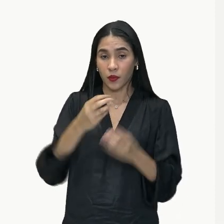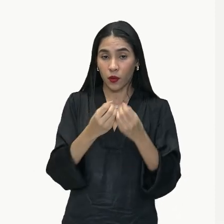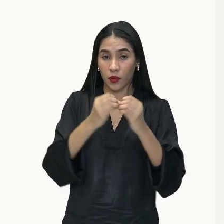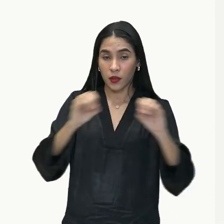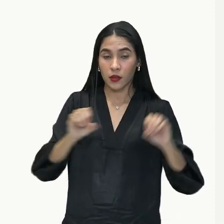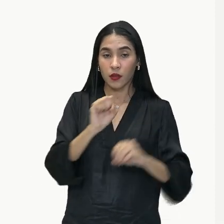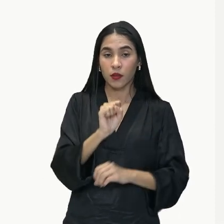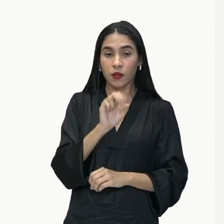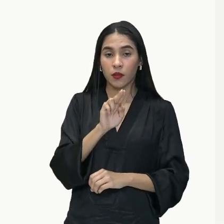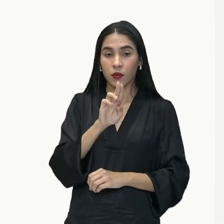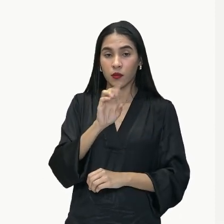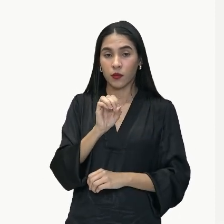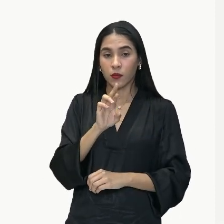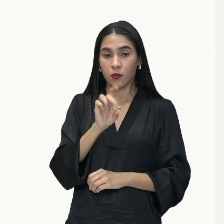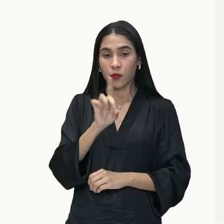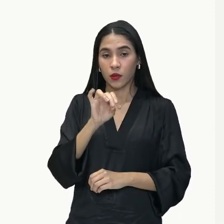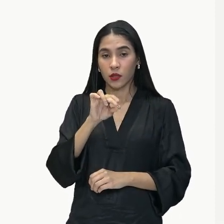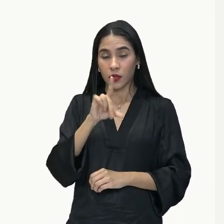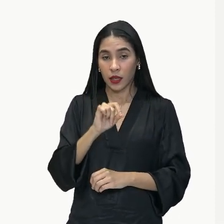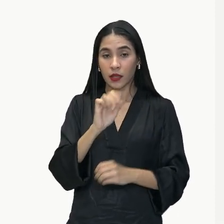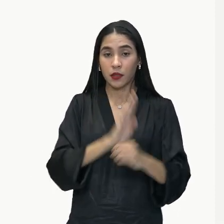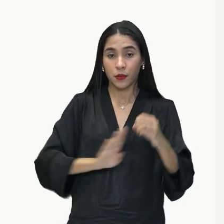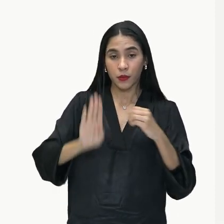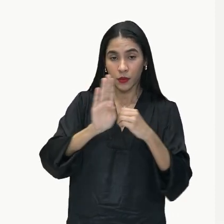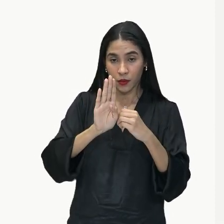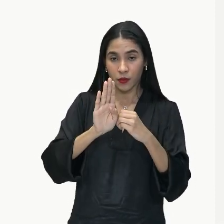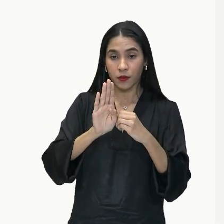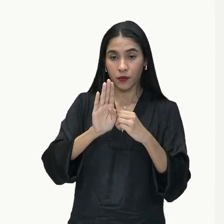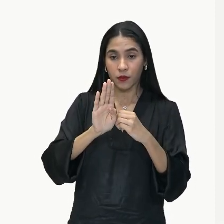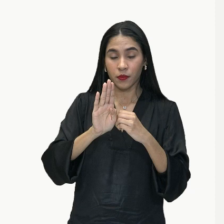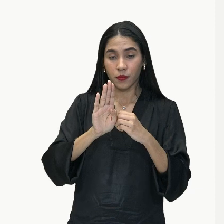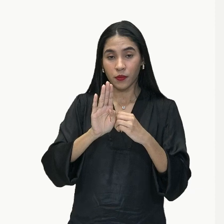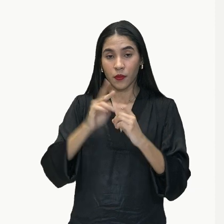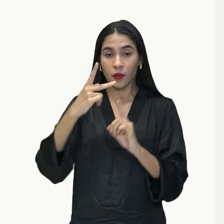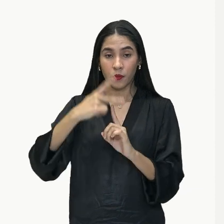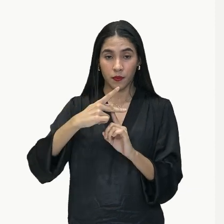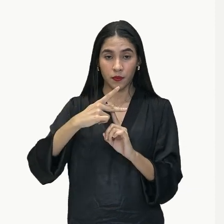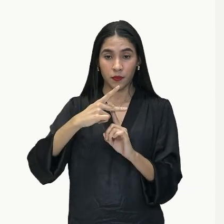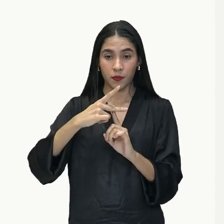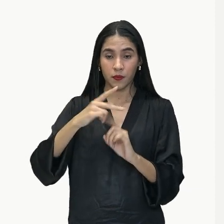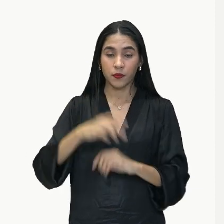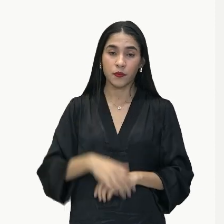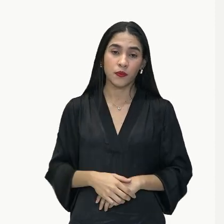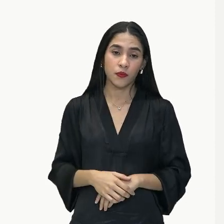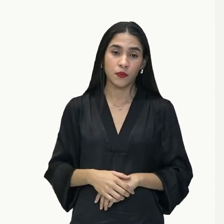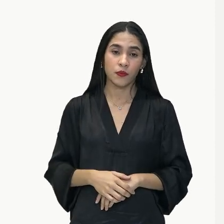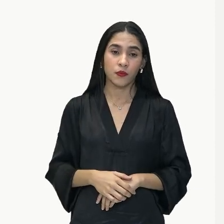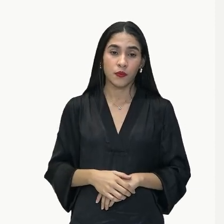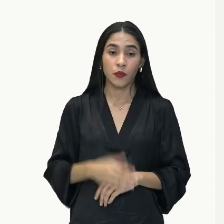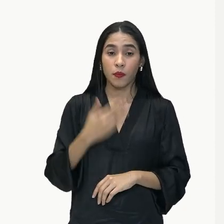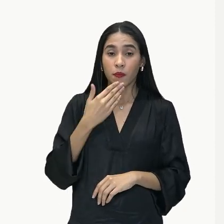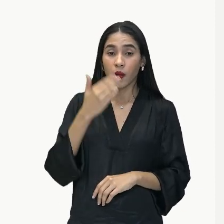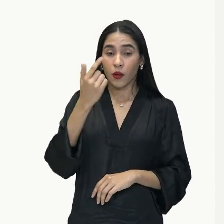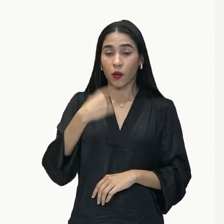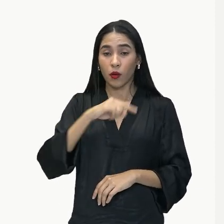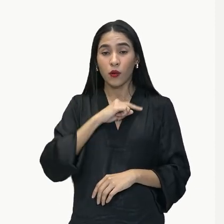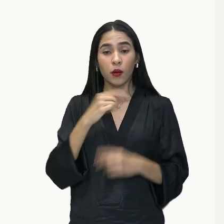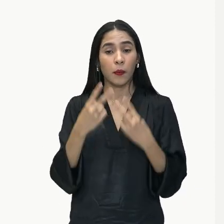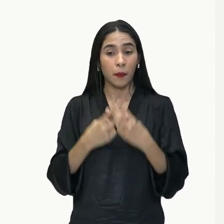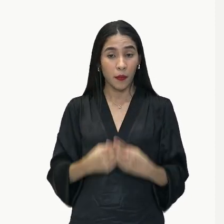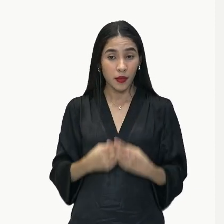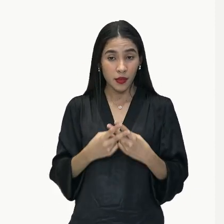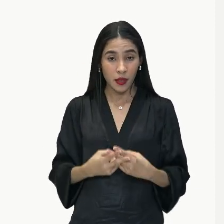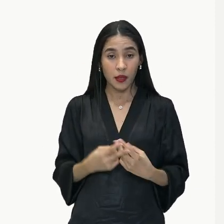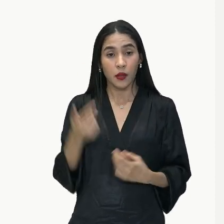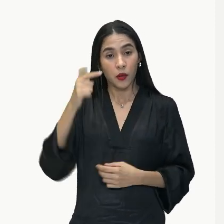subordinada substantiva, certo? Predicativa. O melhor é que sejamos pacientes. Mais